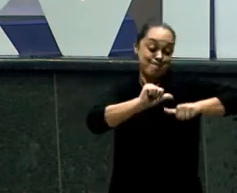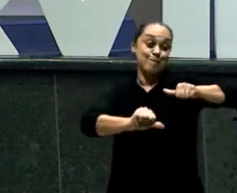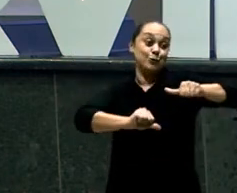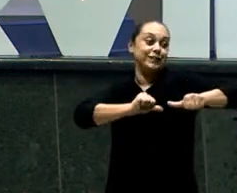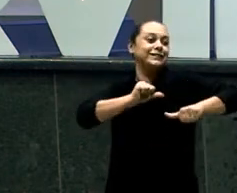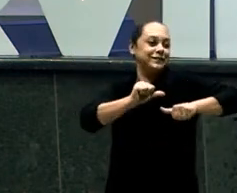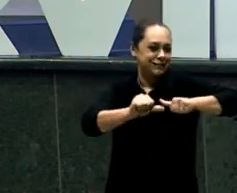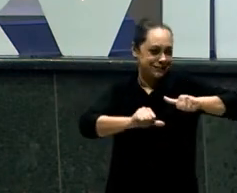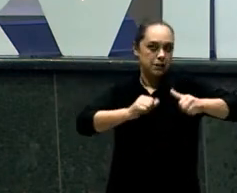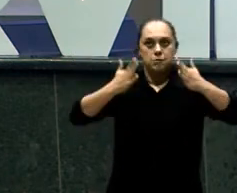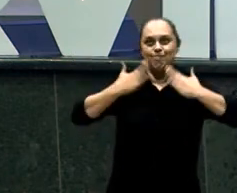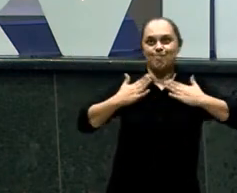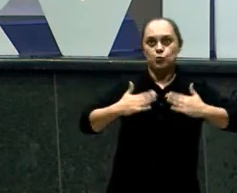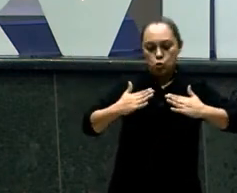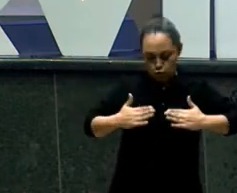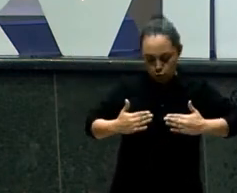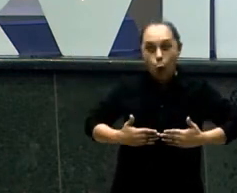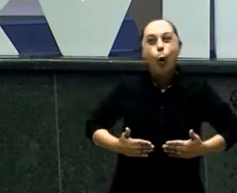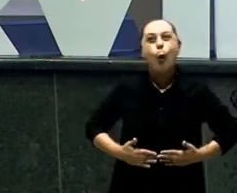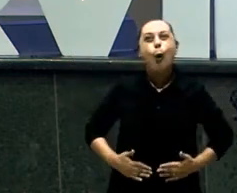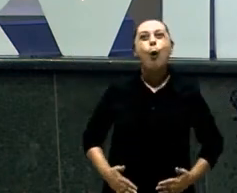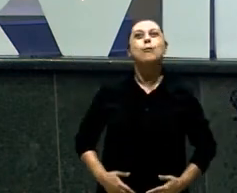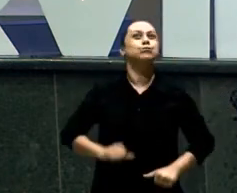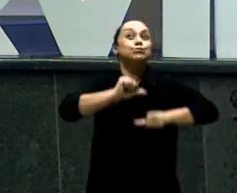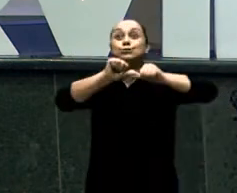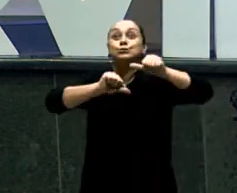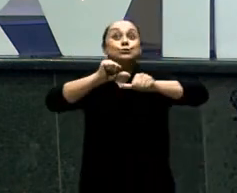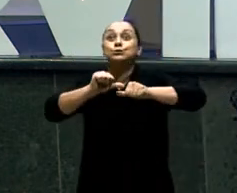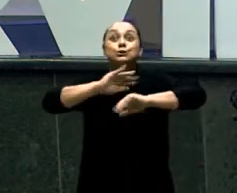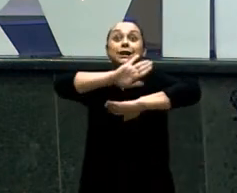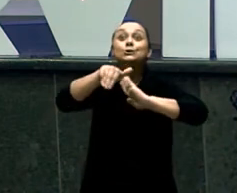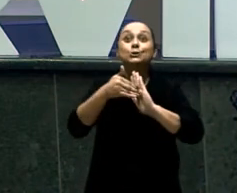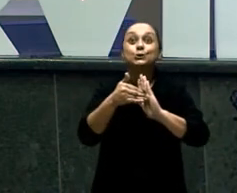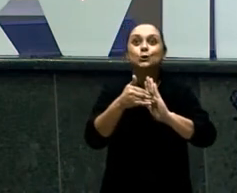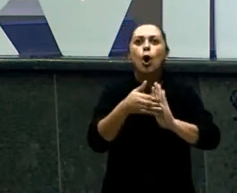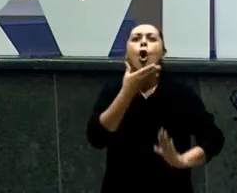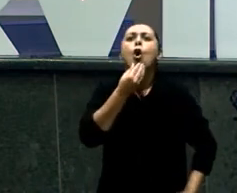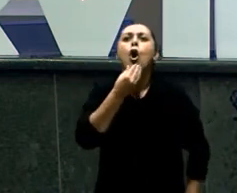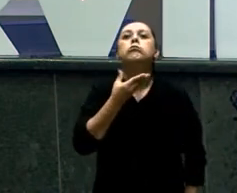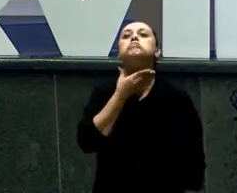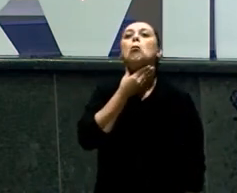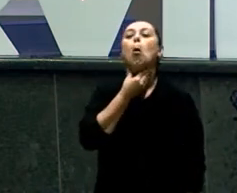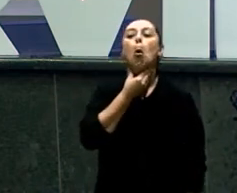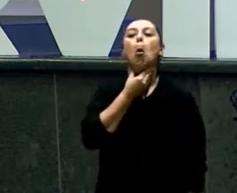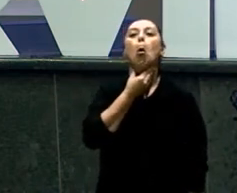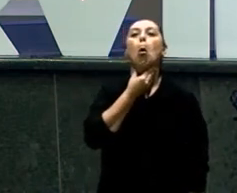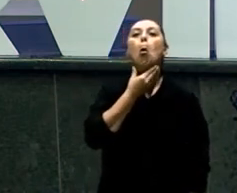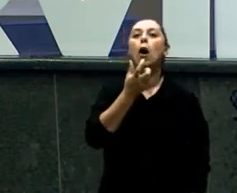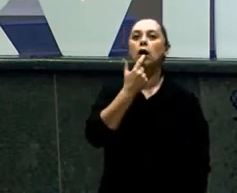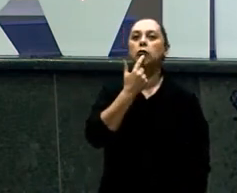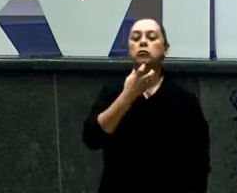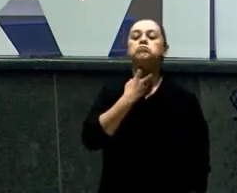Uma das transformações Hormonal É na voz Acontece mais Com os meninos